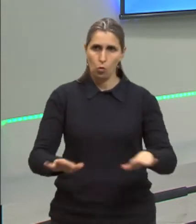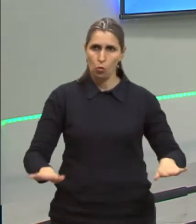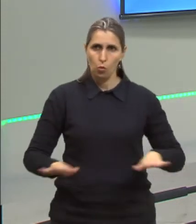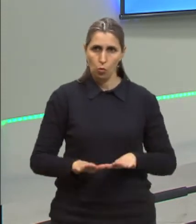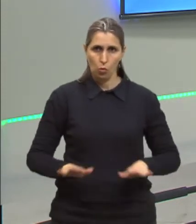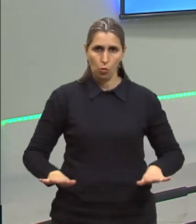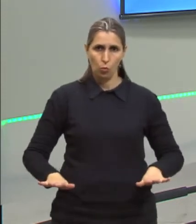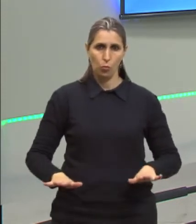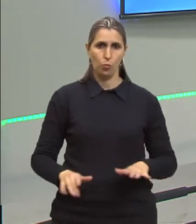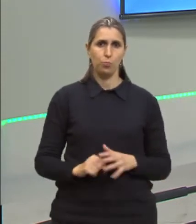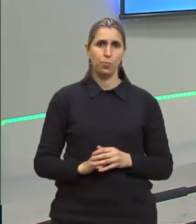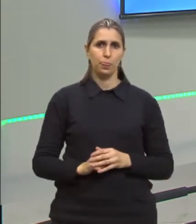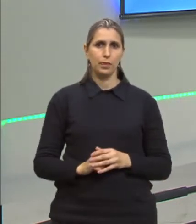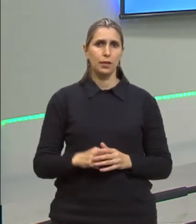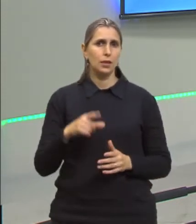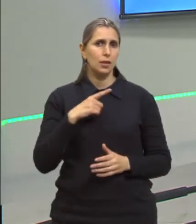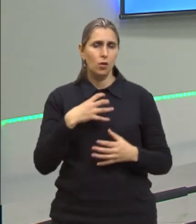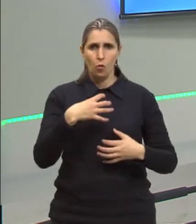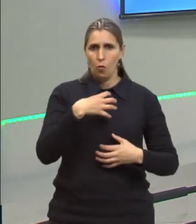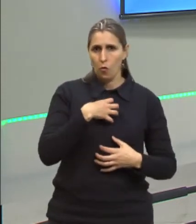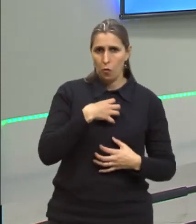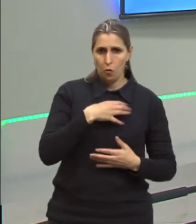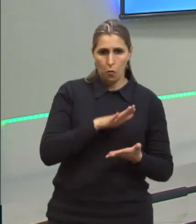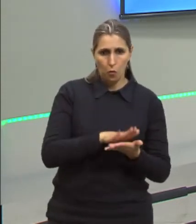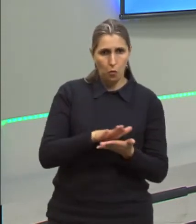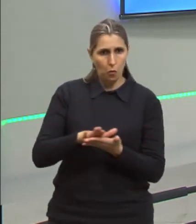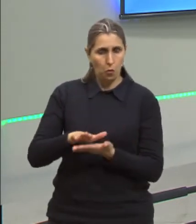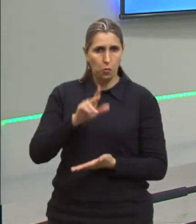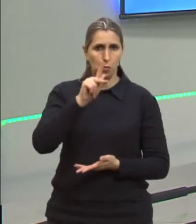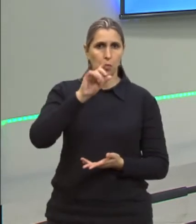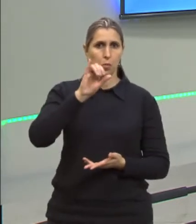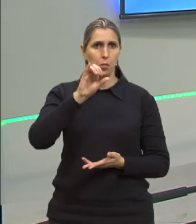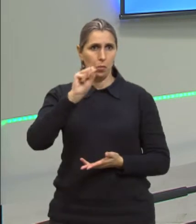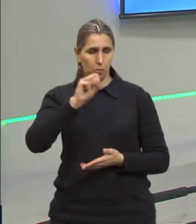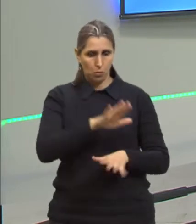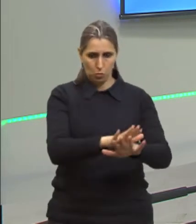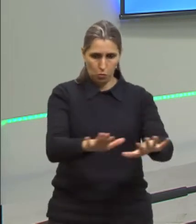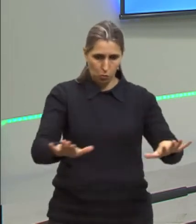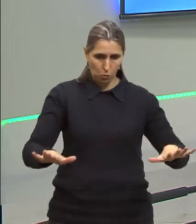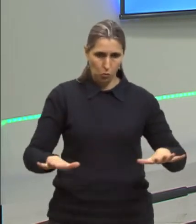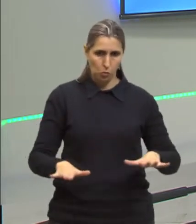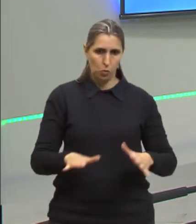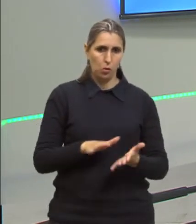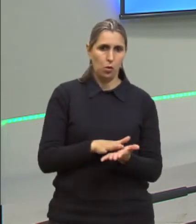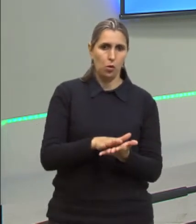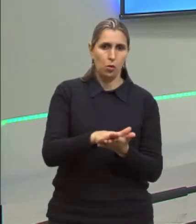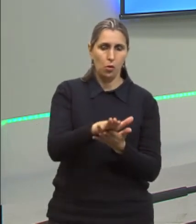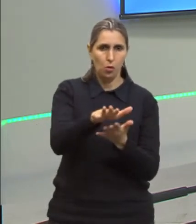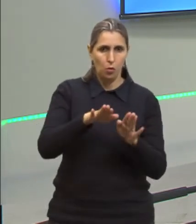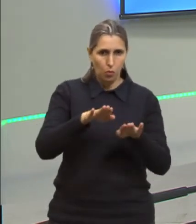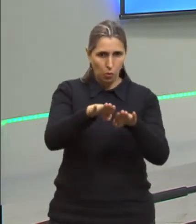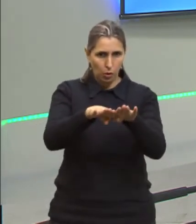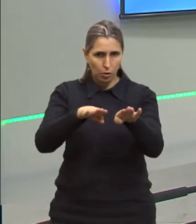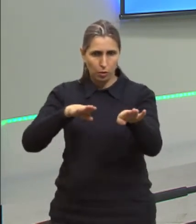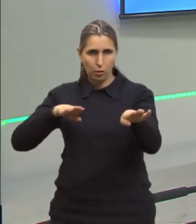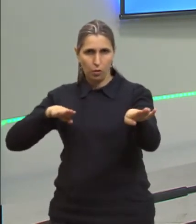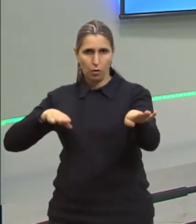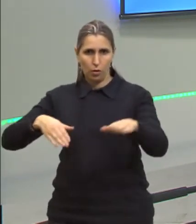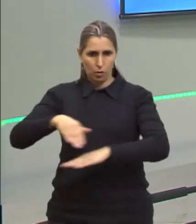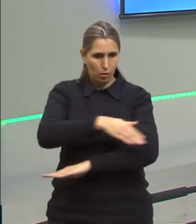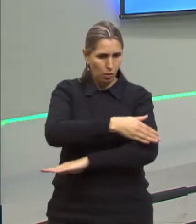então tem várias formas de piso para colocar no chão. Asfalto, também nas ruas,